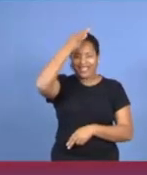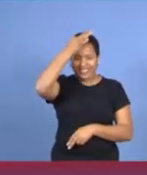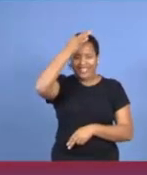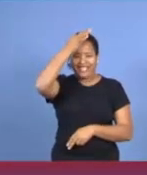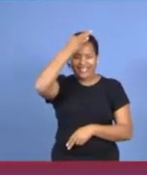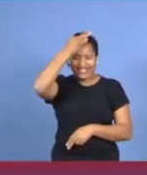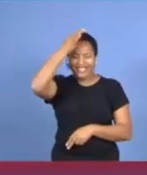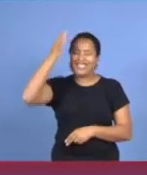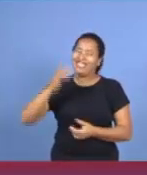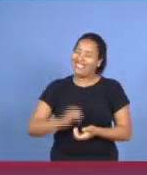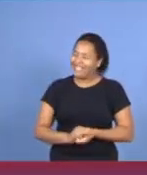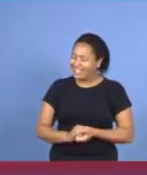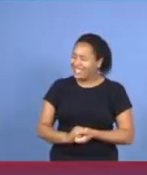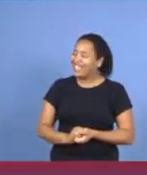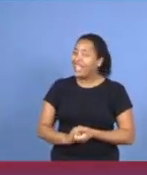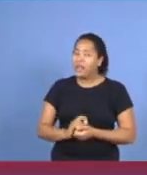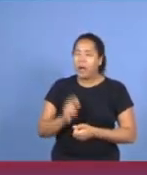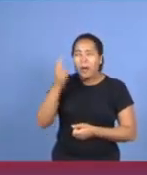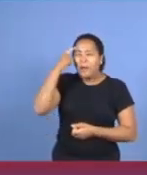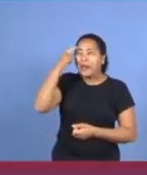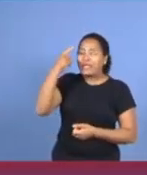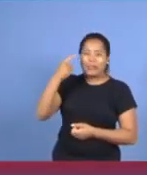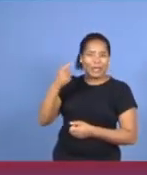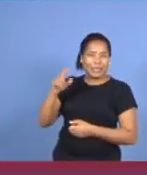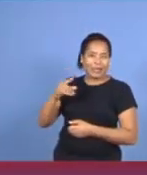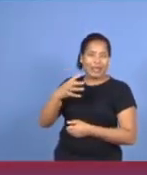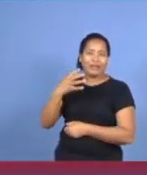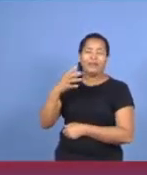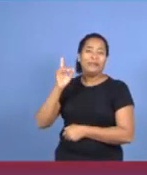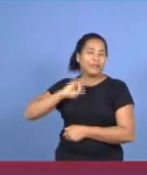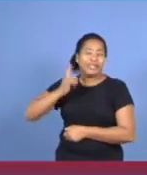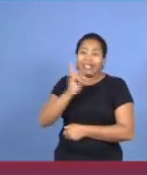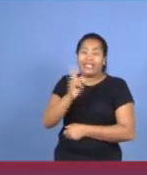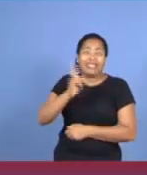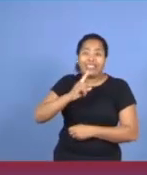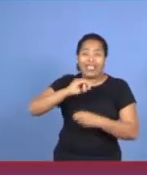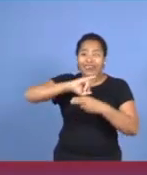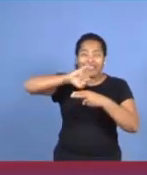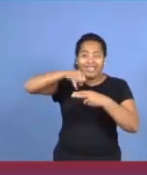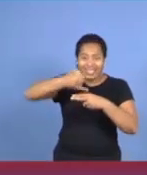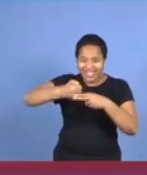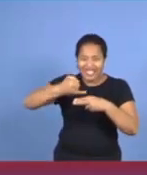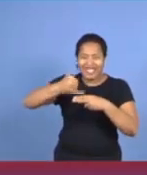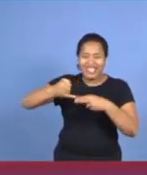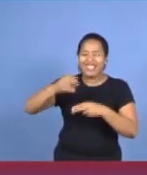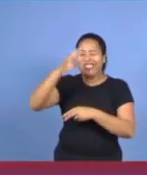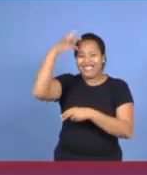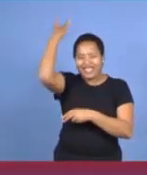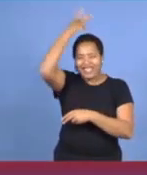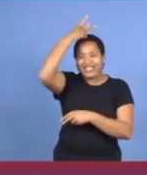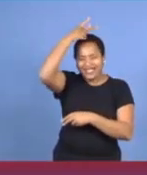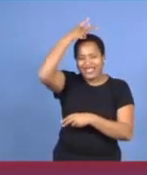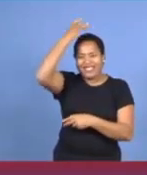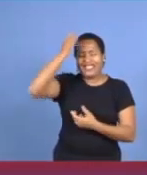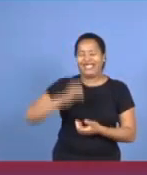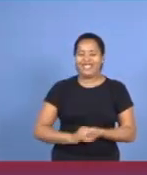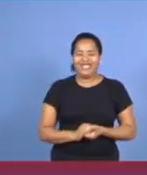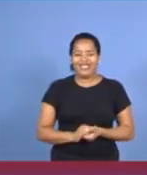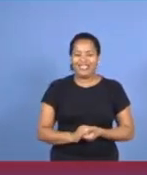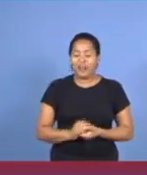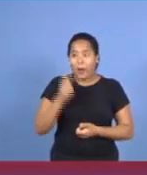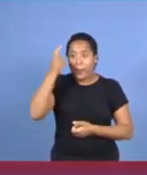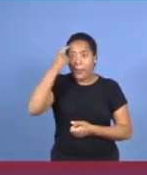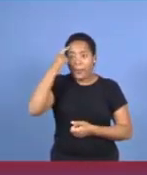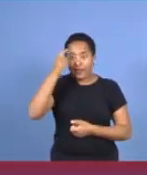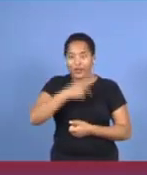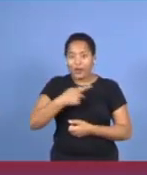Neiva. Pegando as origens. do Espírito Santo, região do pastor Gilberto, né? Muito bem, obrigado. Gilberto foi para a Itália,